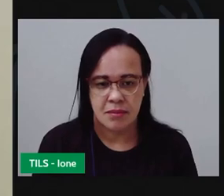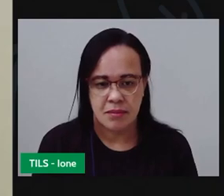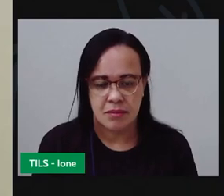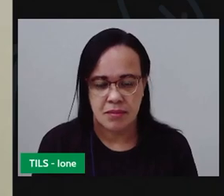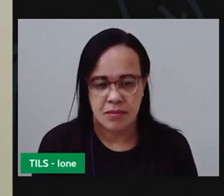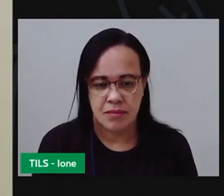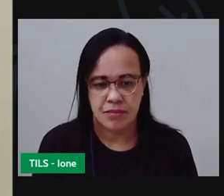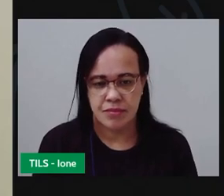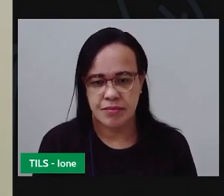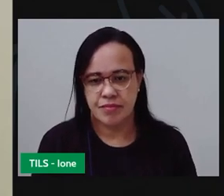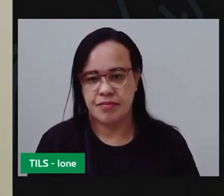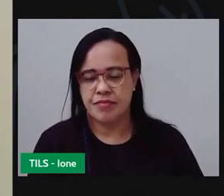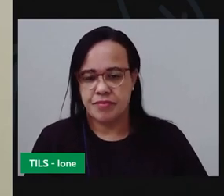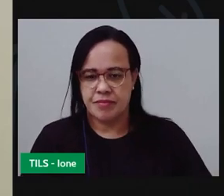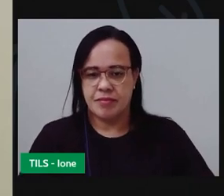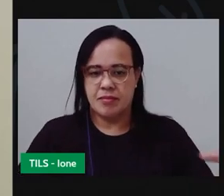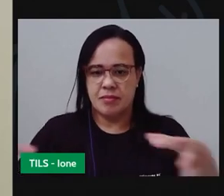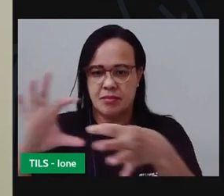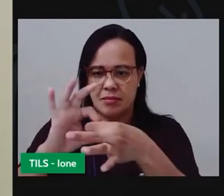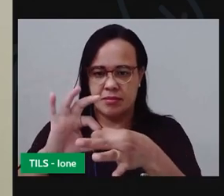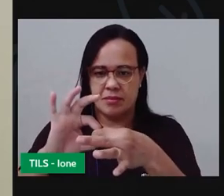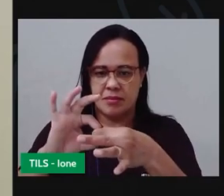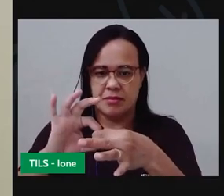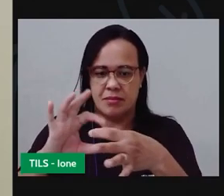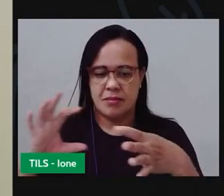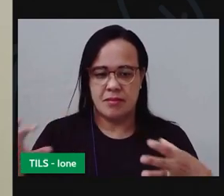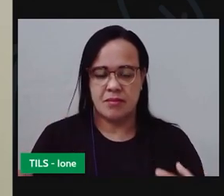unir essas partes da garrafa